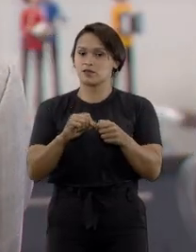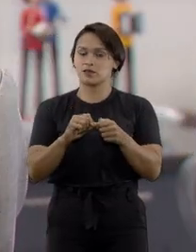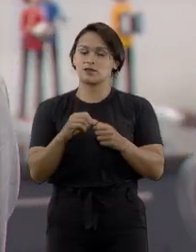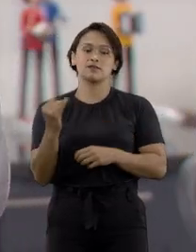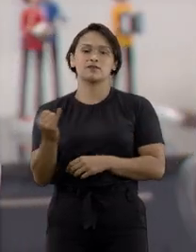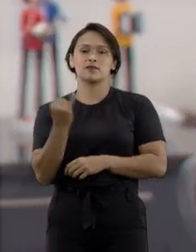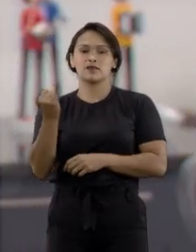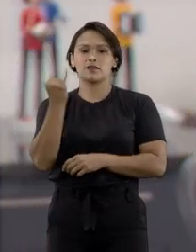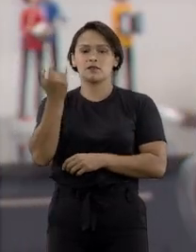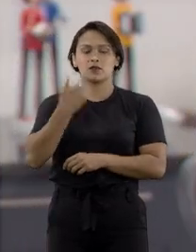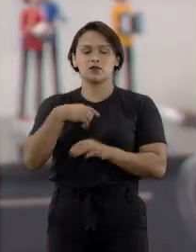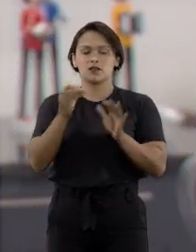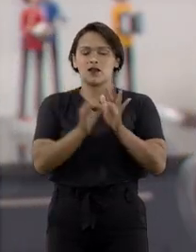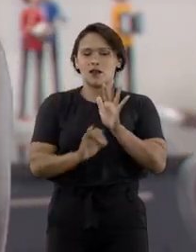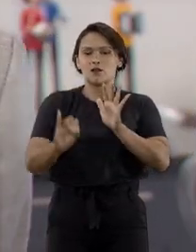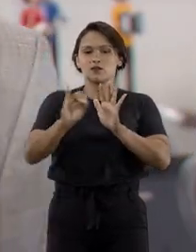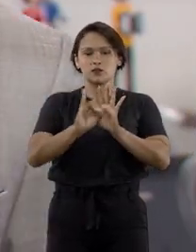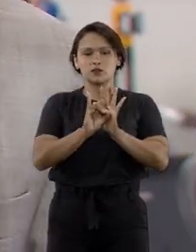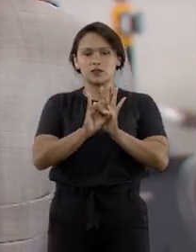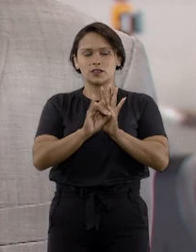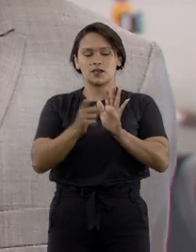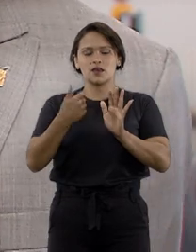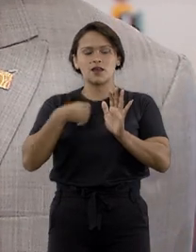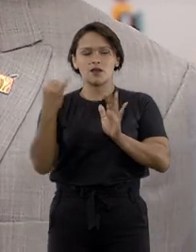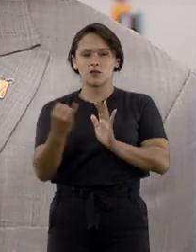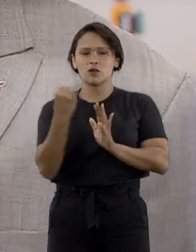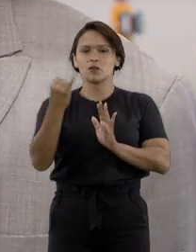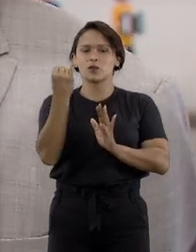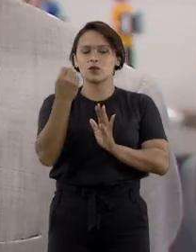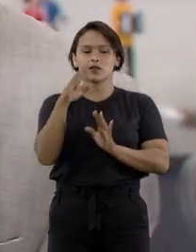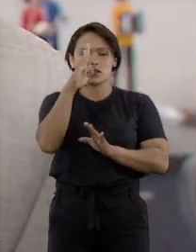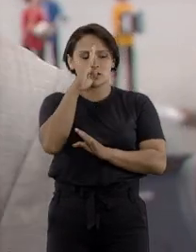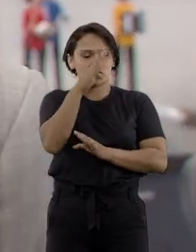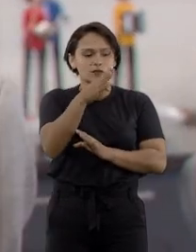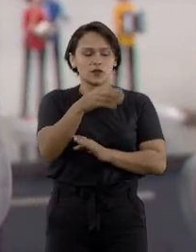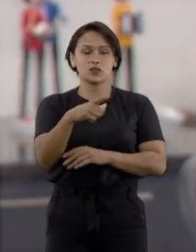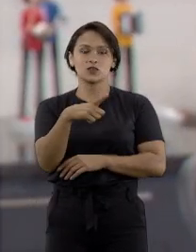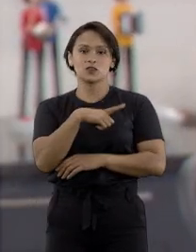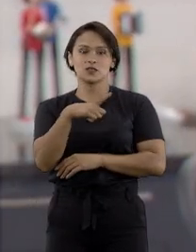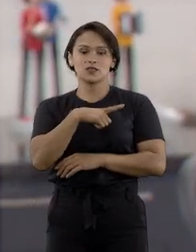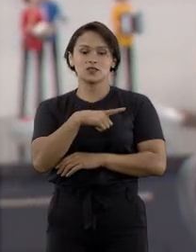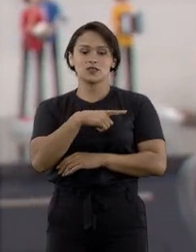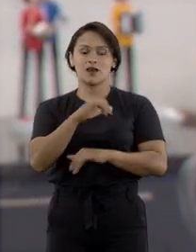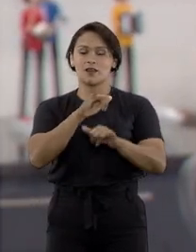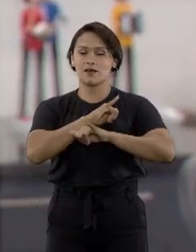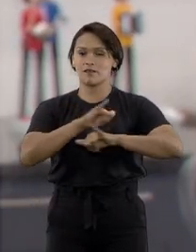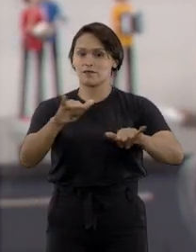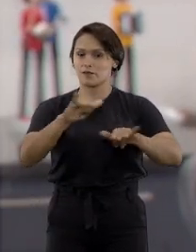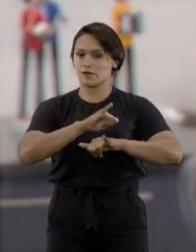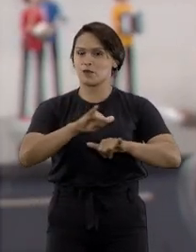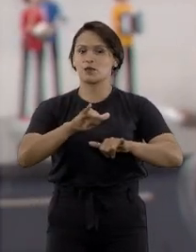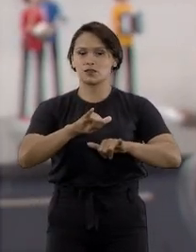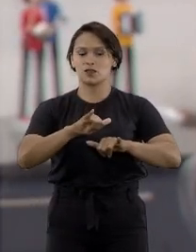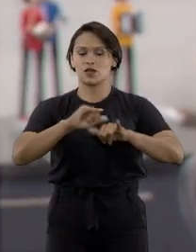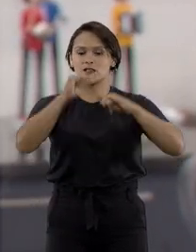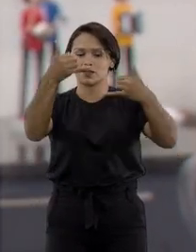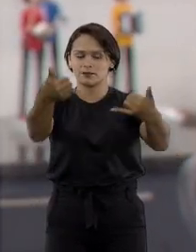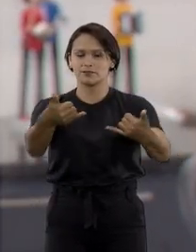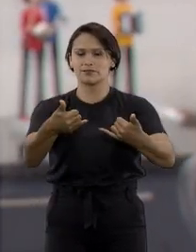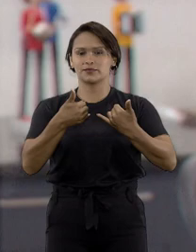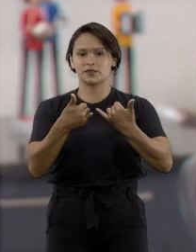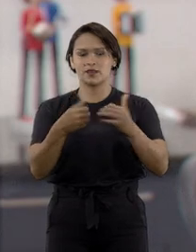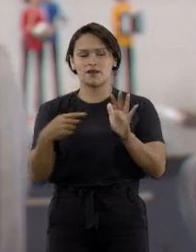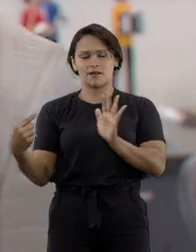ouvidoria é uma importância no sentido de obter informações de receber reclamações,